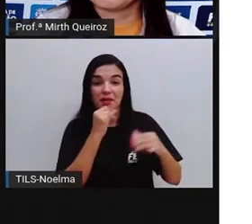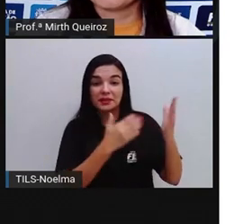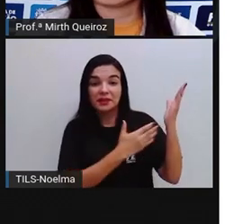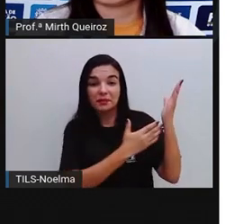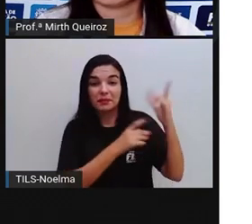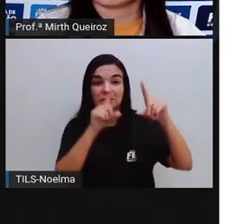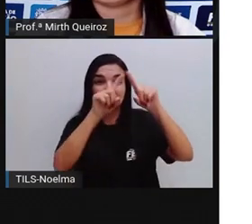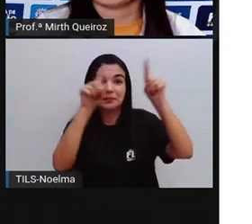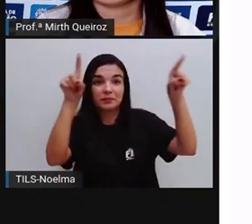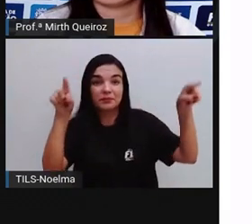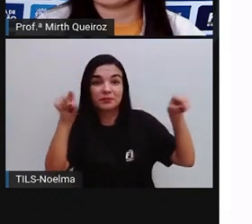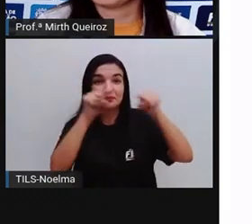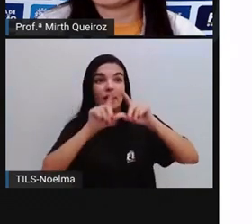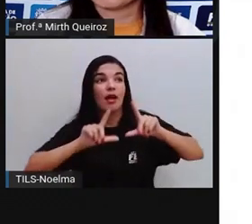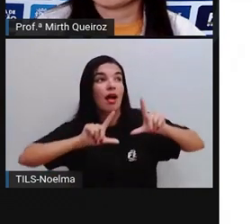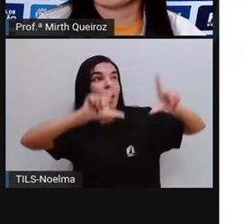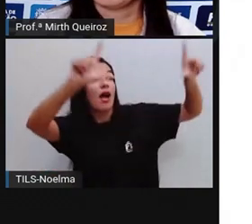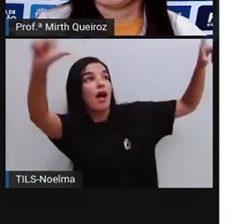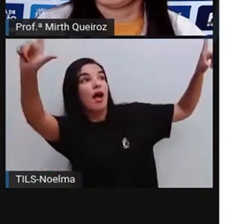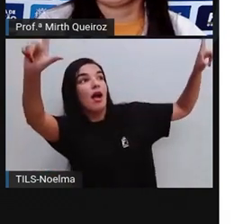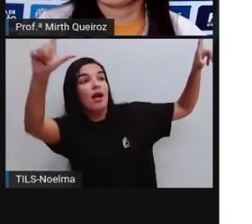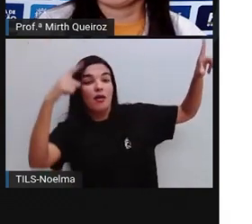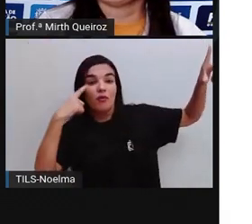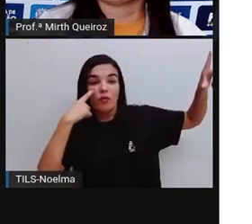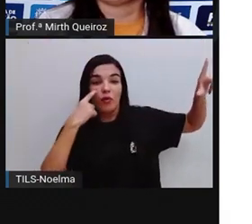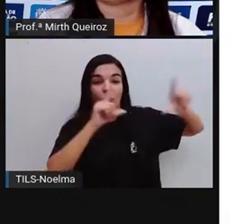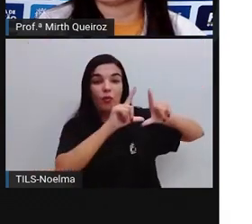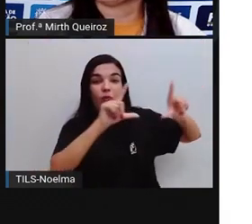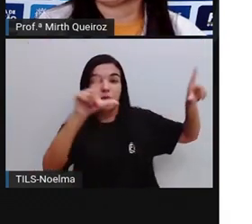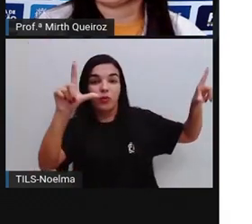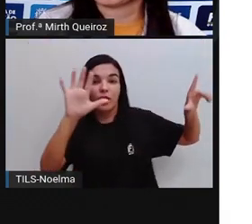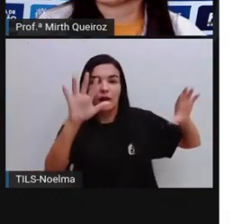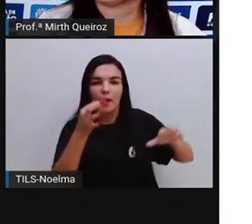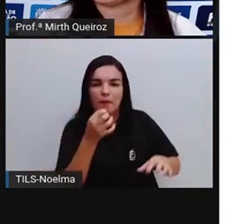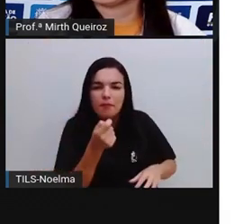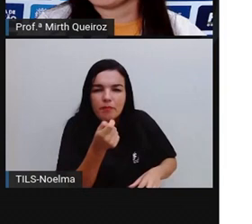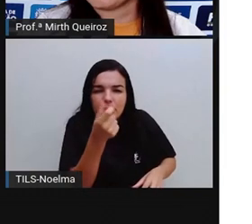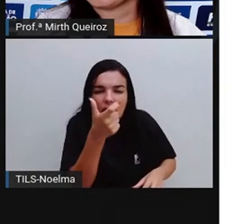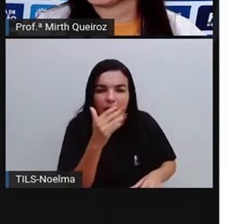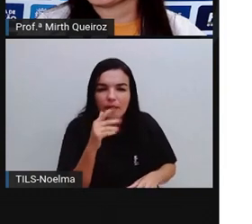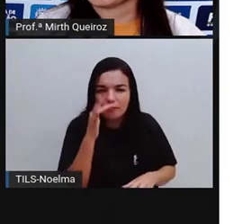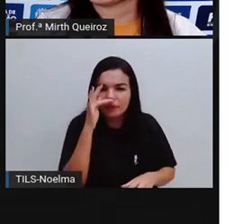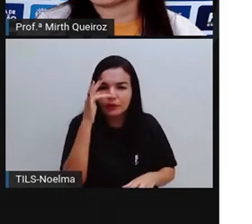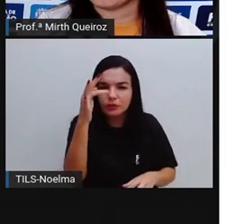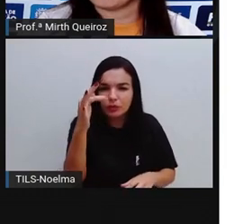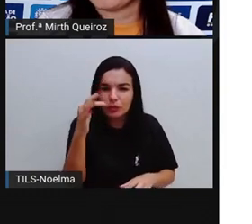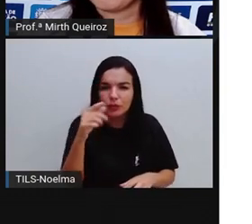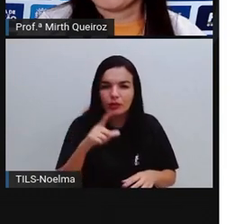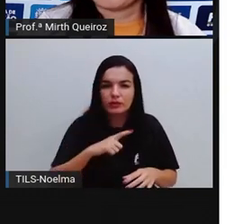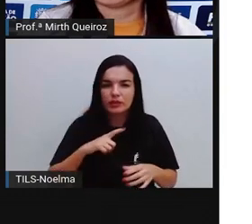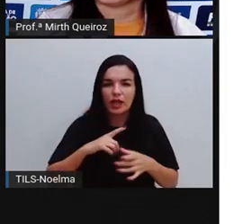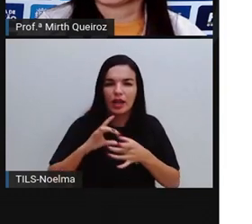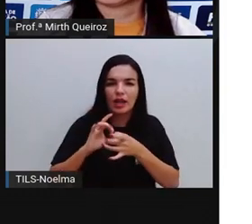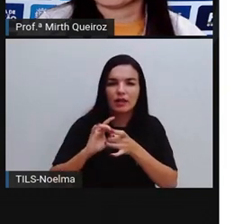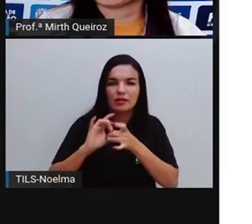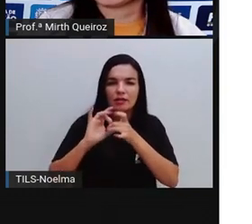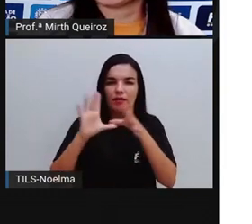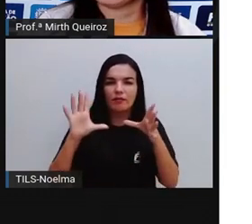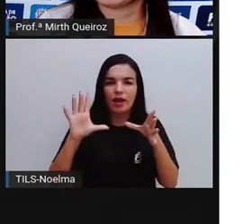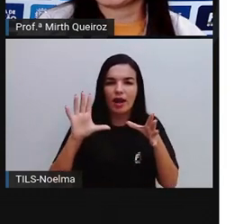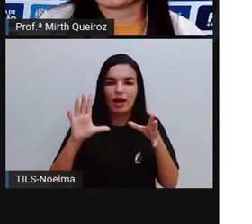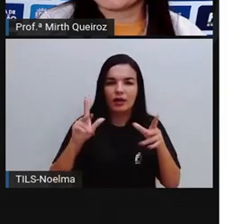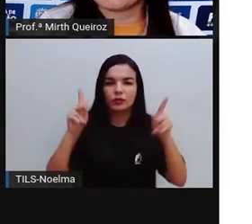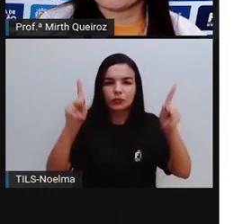também é considerado um anúncio publicitário. Em breve a diversão no Prado Boulevard será top. Aí nós temos a